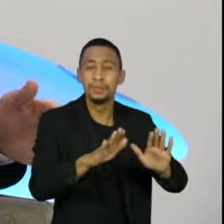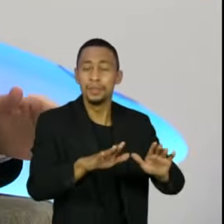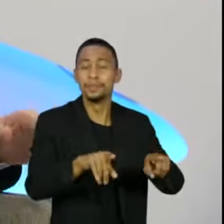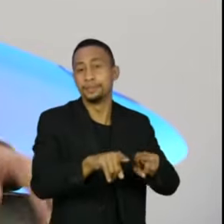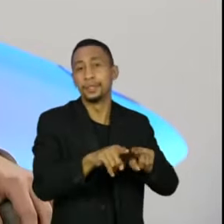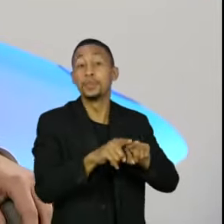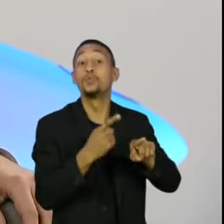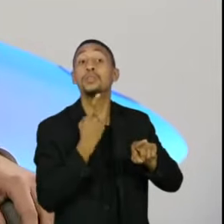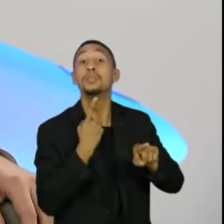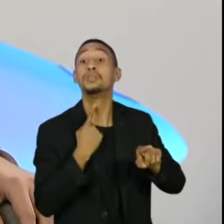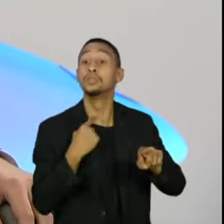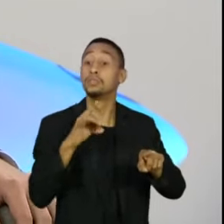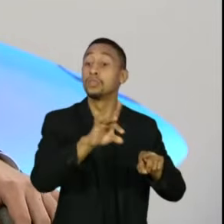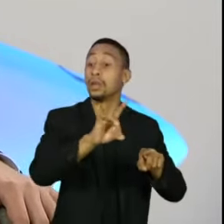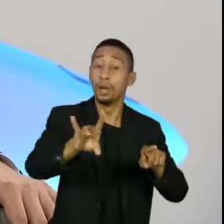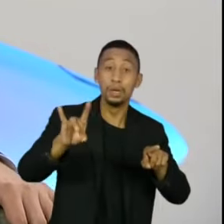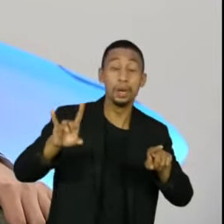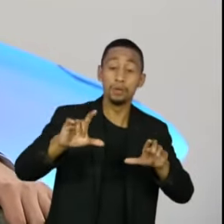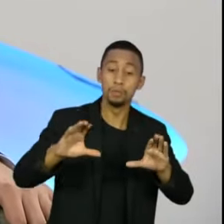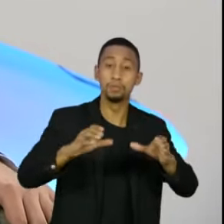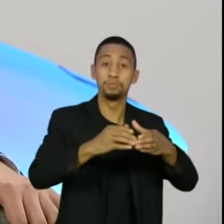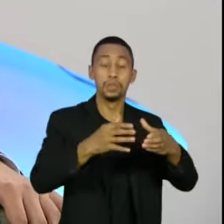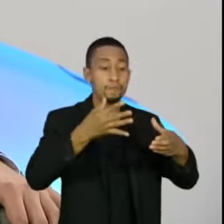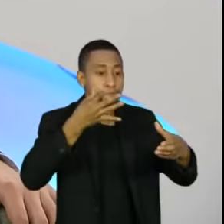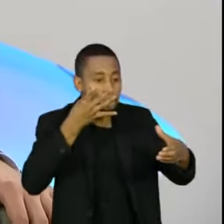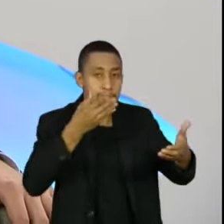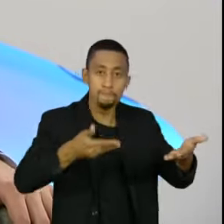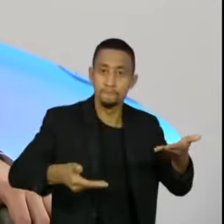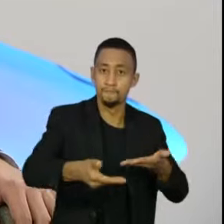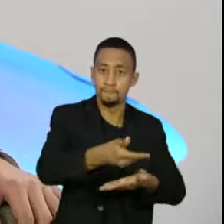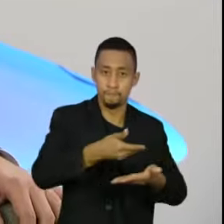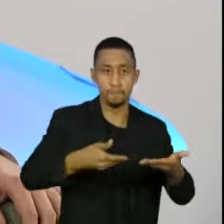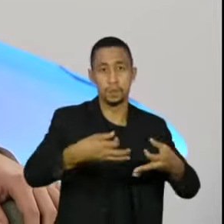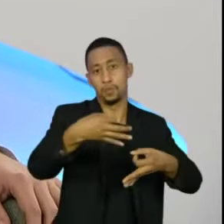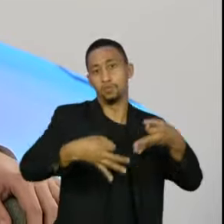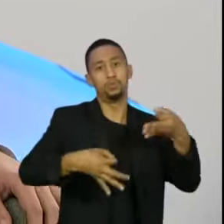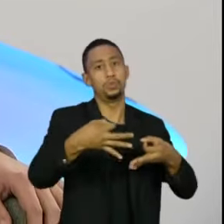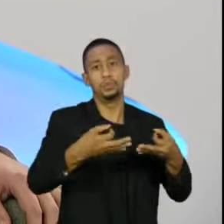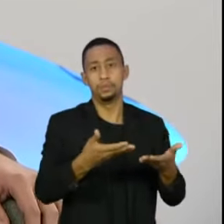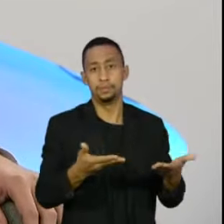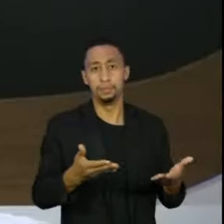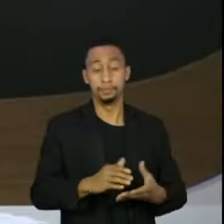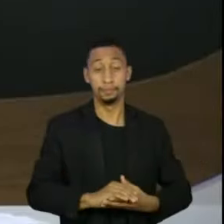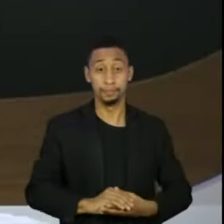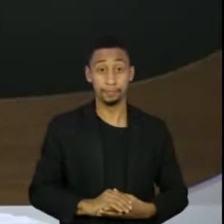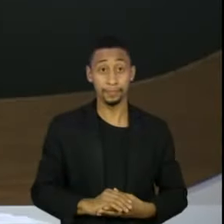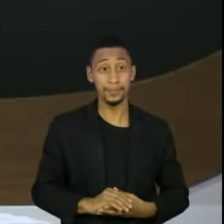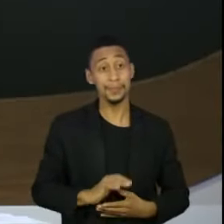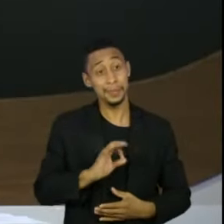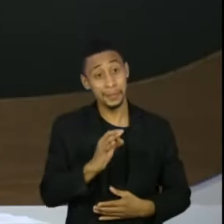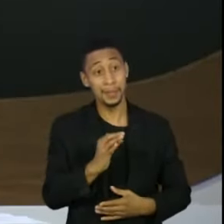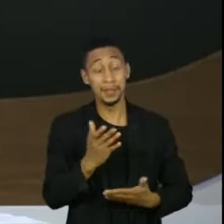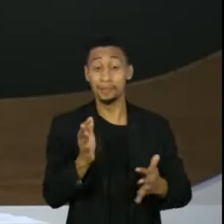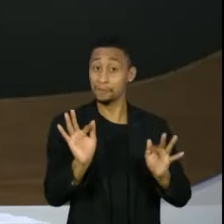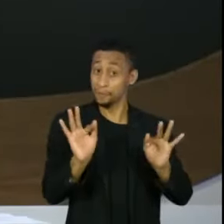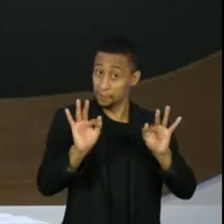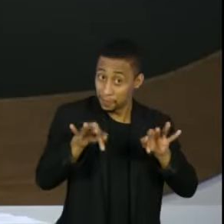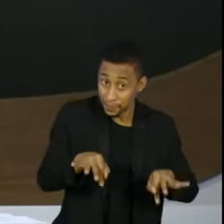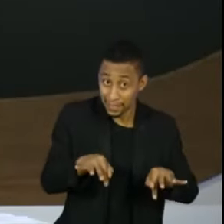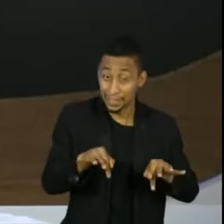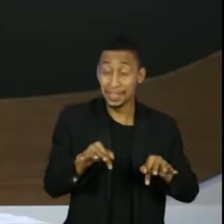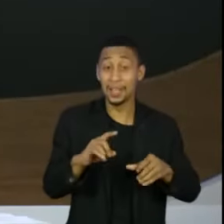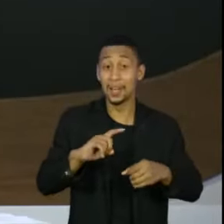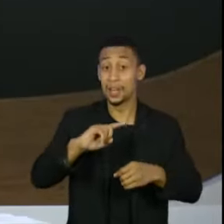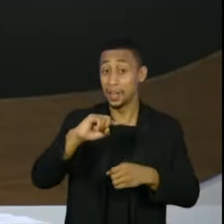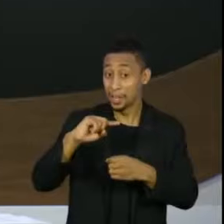desejam para poder demonstrar as suas razões em relação a esses fatos contidos nessas representações. Certo. Com isso, a gente encerra esse segundo bloco e